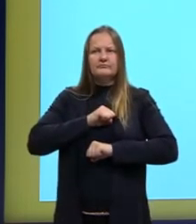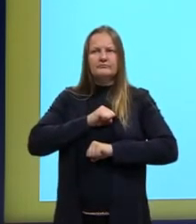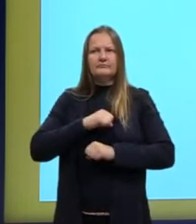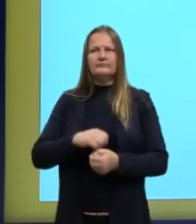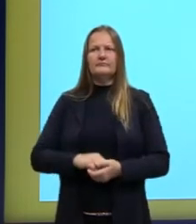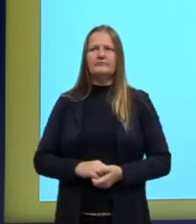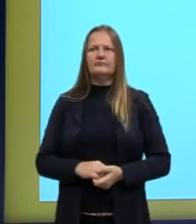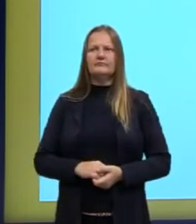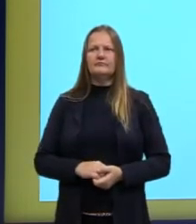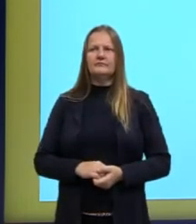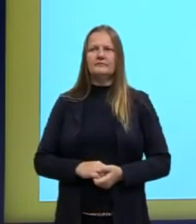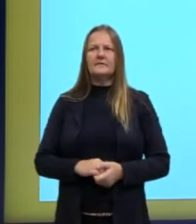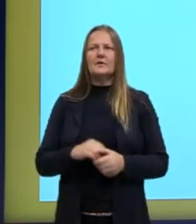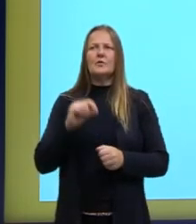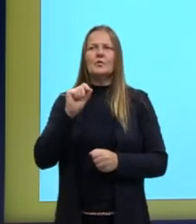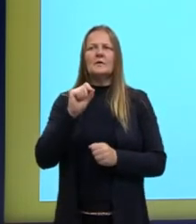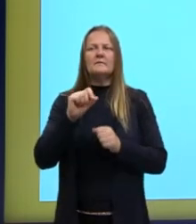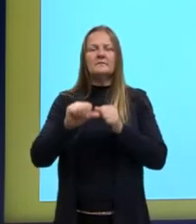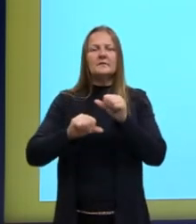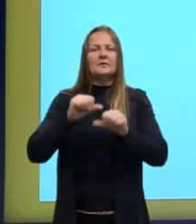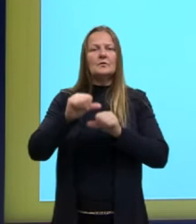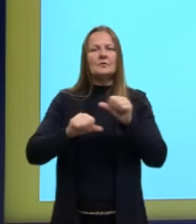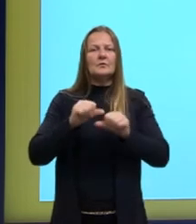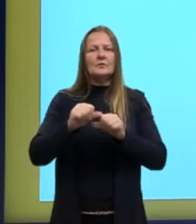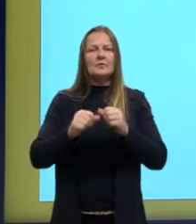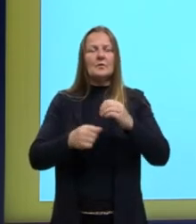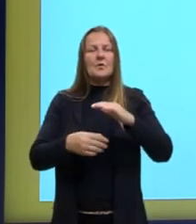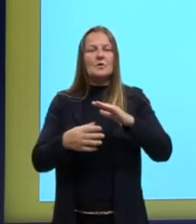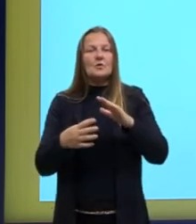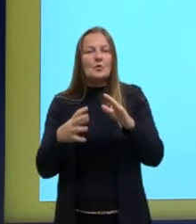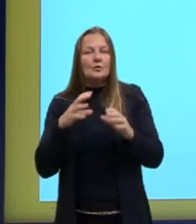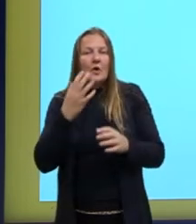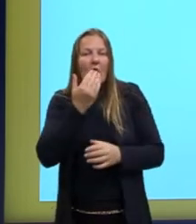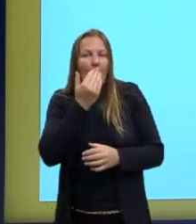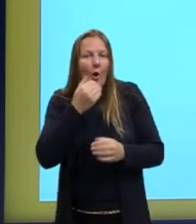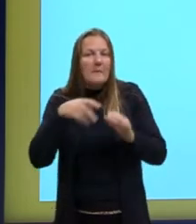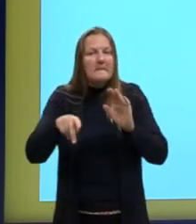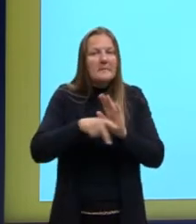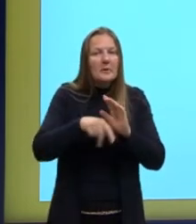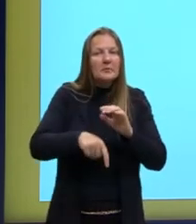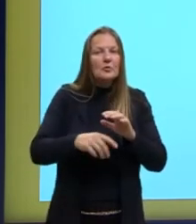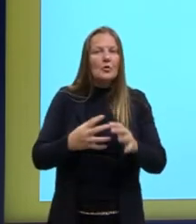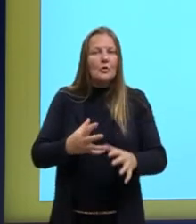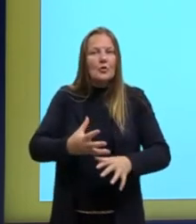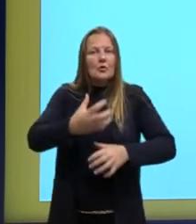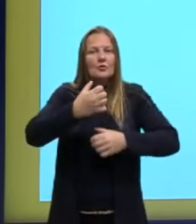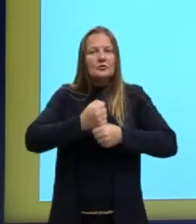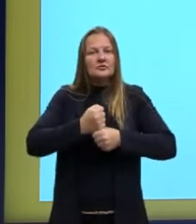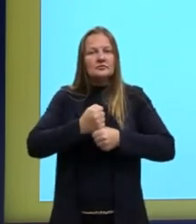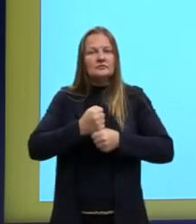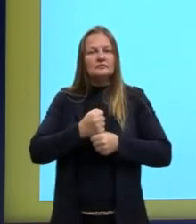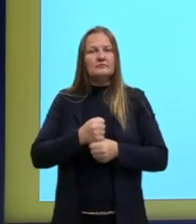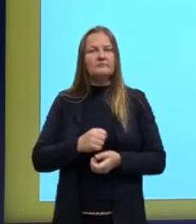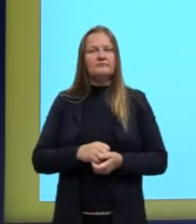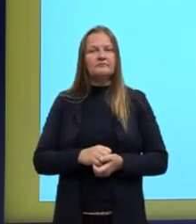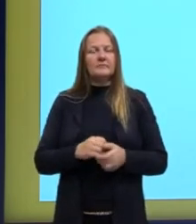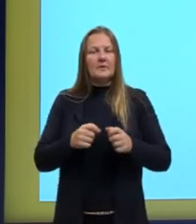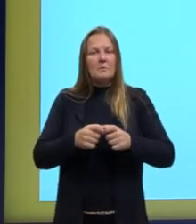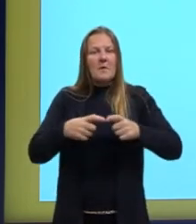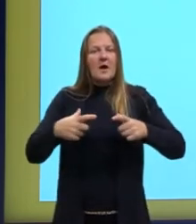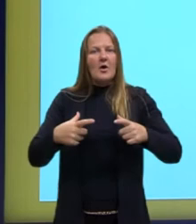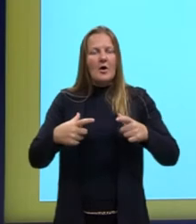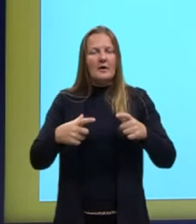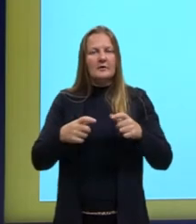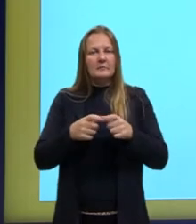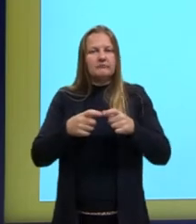aí, o zooplâncton que se alimenta deles vai ter uma concentração um pouco maior.